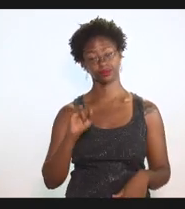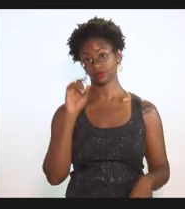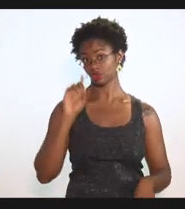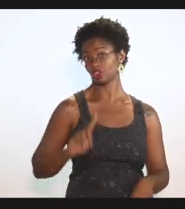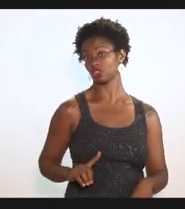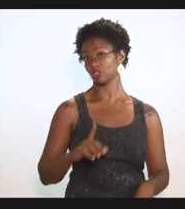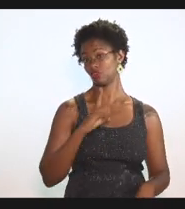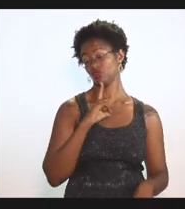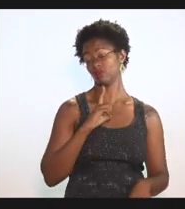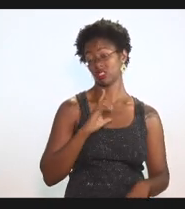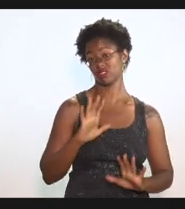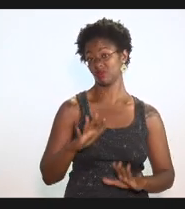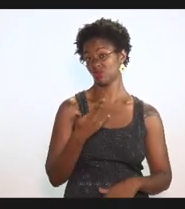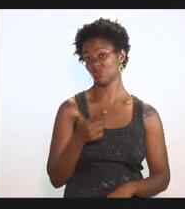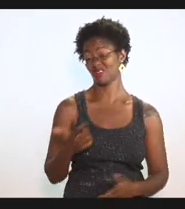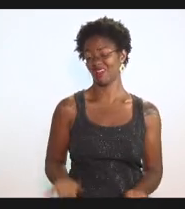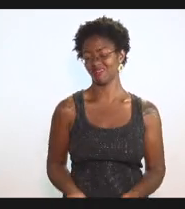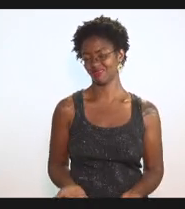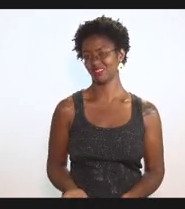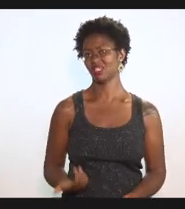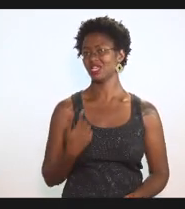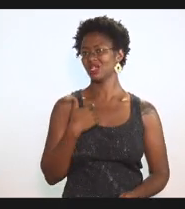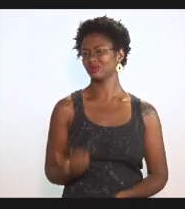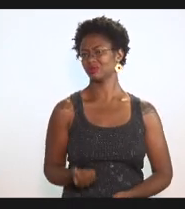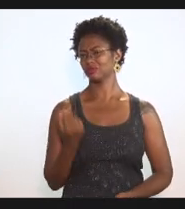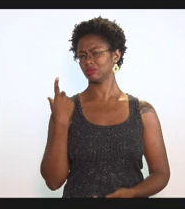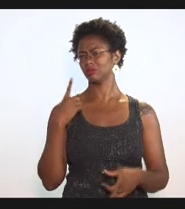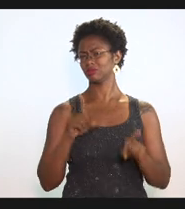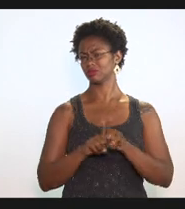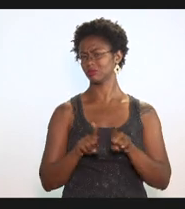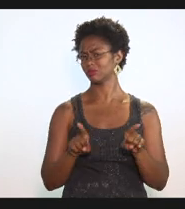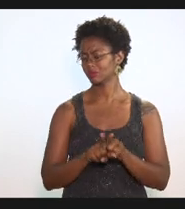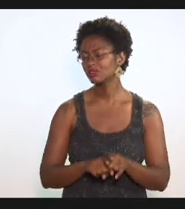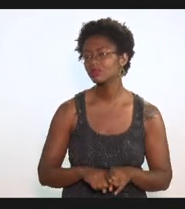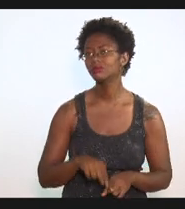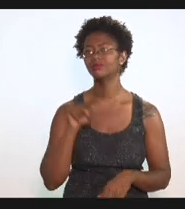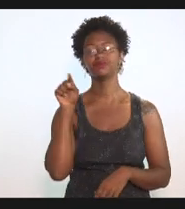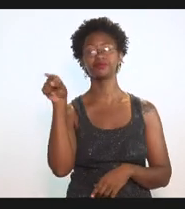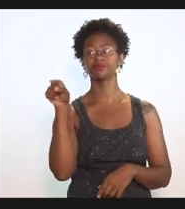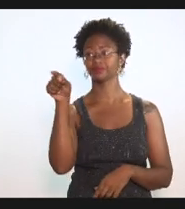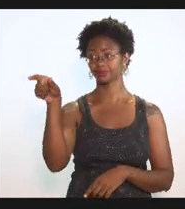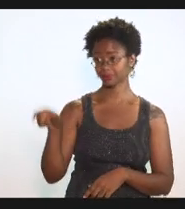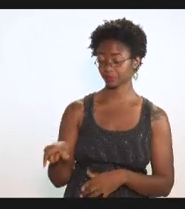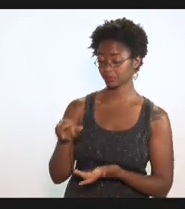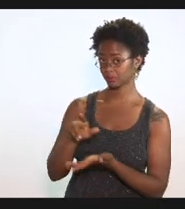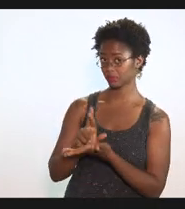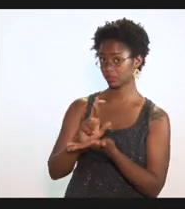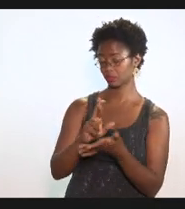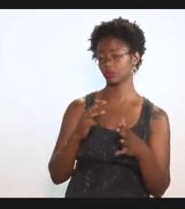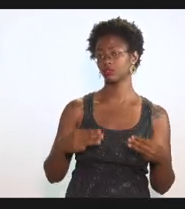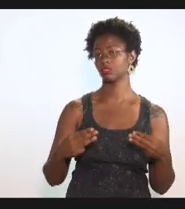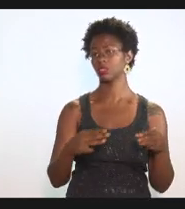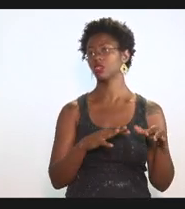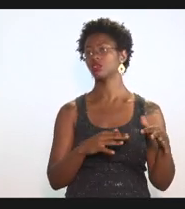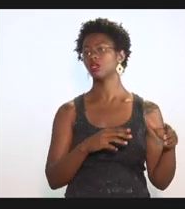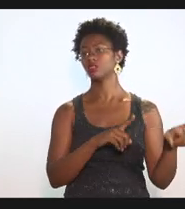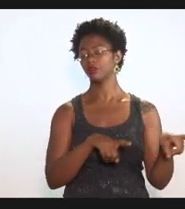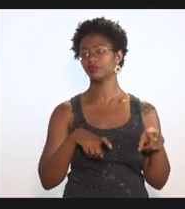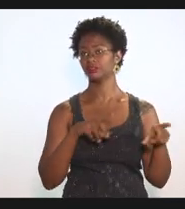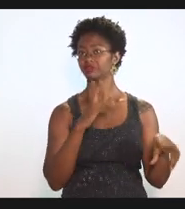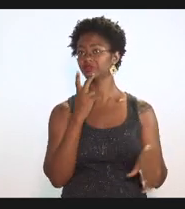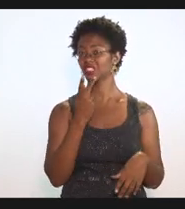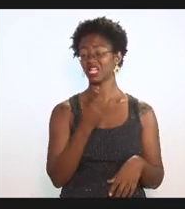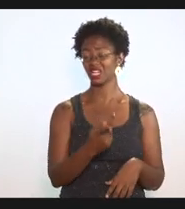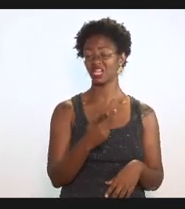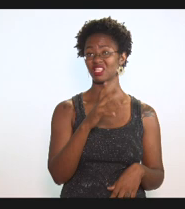para isso agora me causa estranheza também a representante da fazenda falar de forma genérica numa